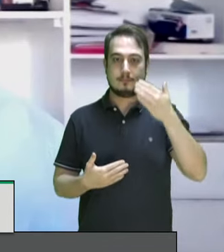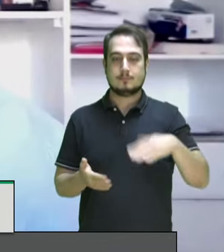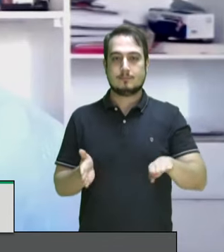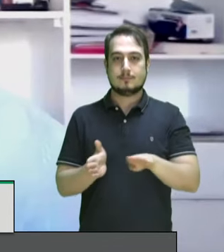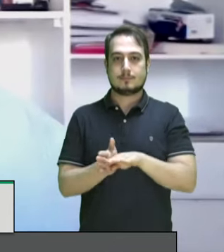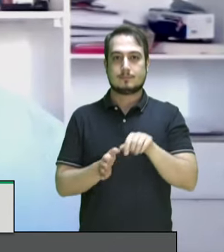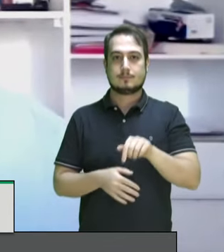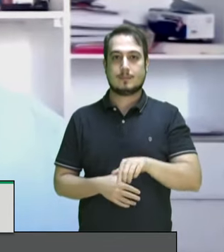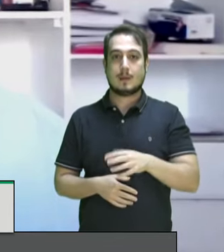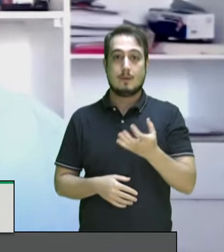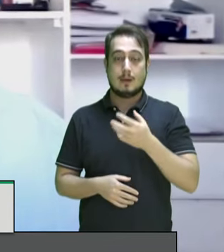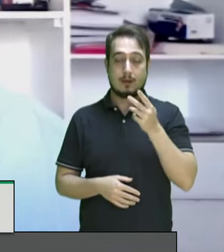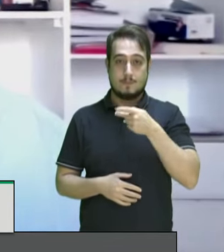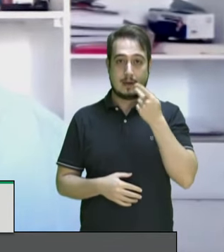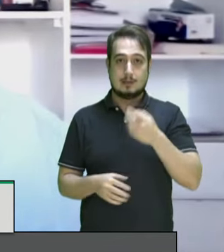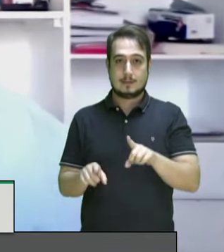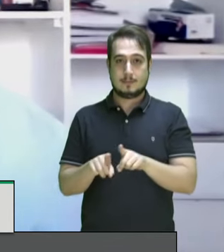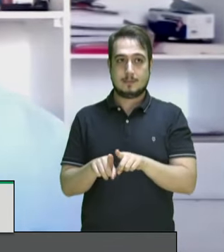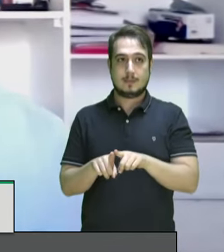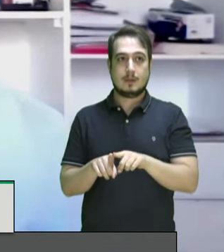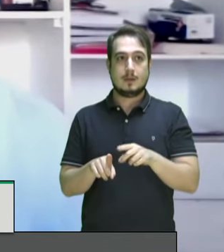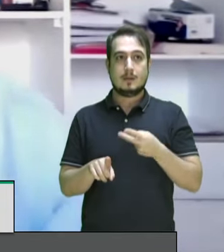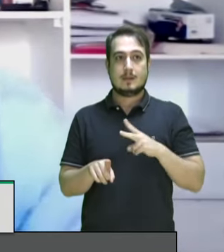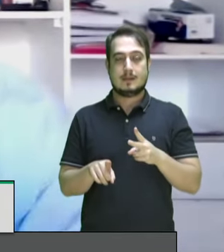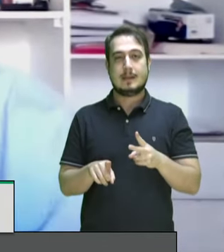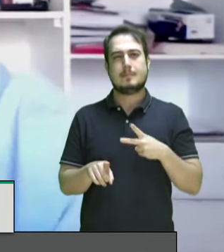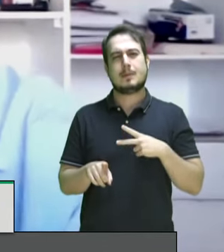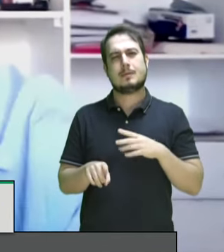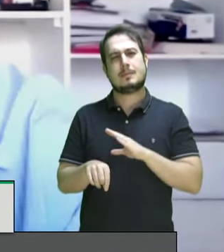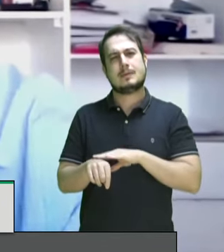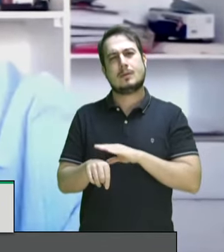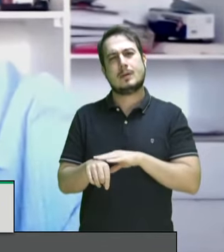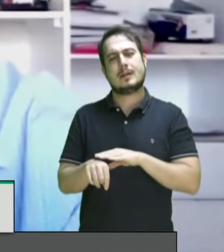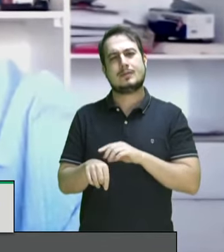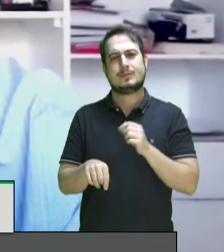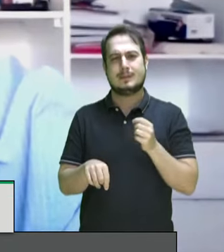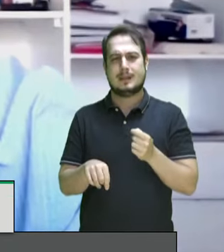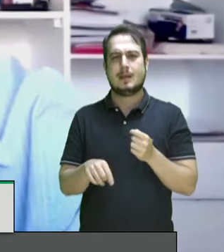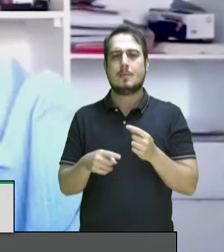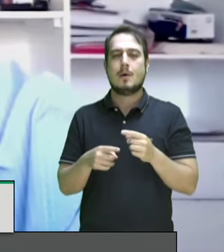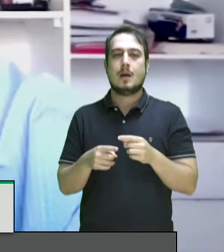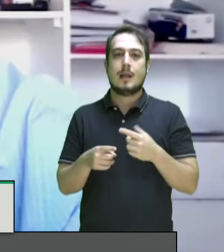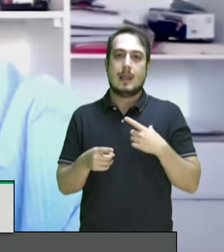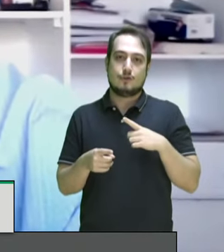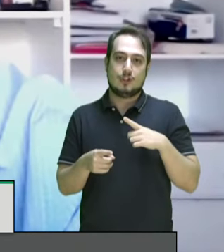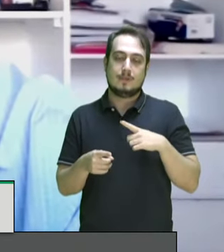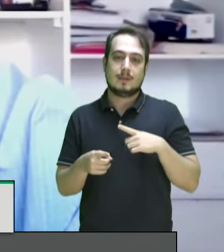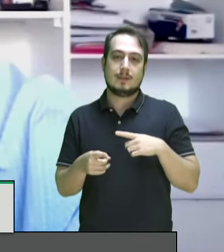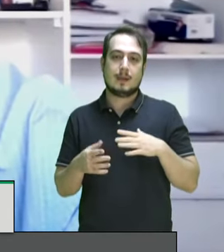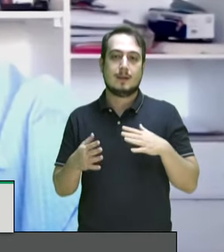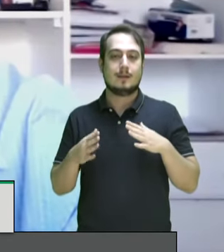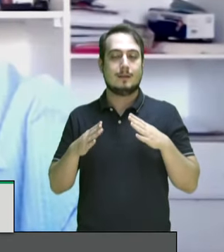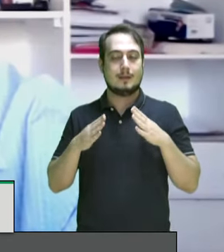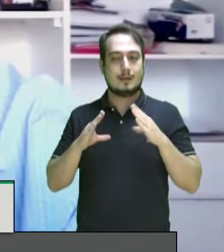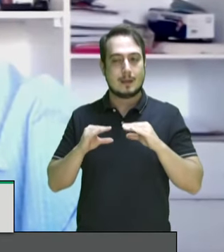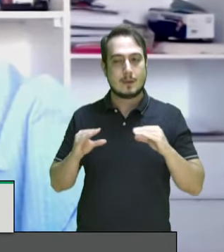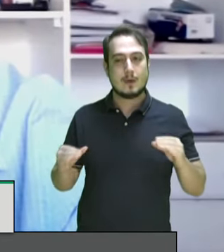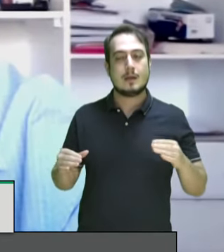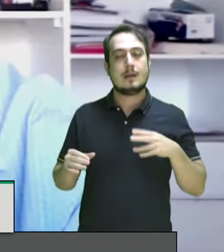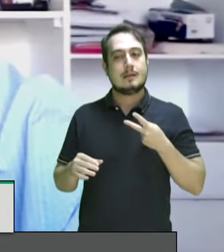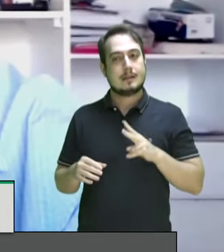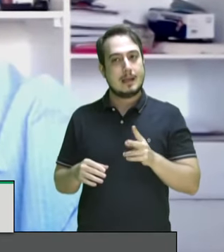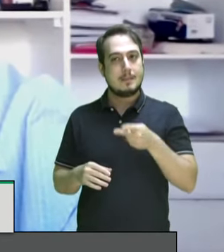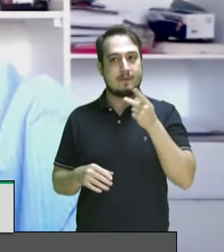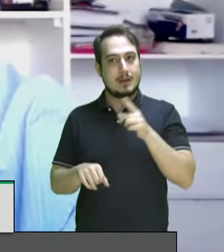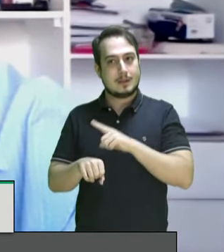Eu quero dizer que procurei ser o mais tolerante possível com todos os oradores em relação ao tempo, sempre comunicando a